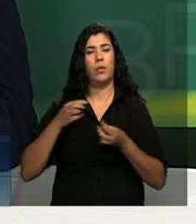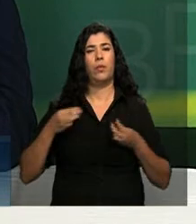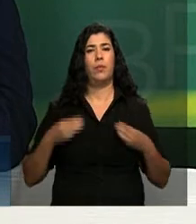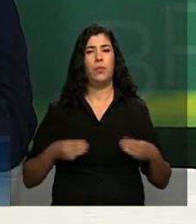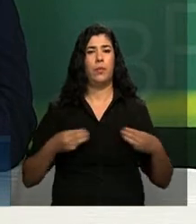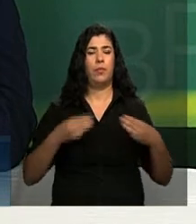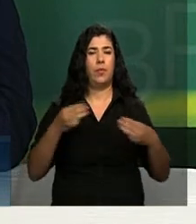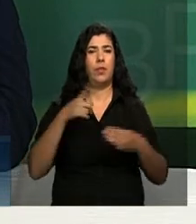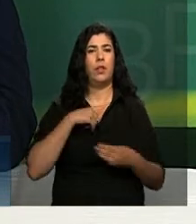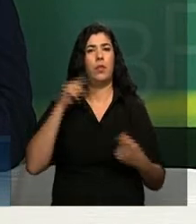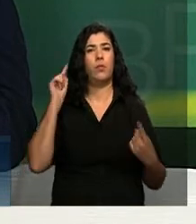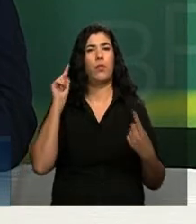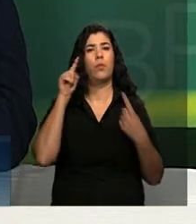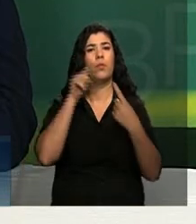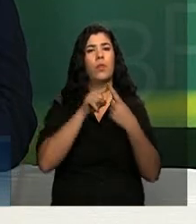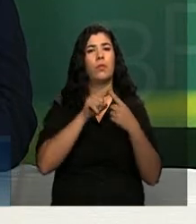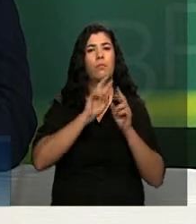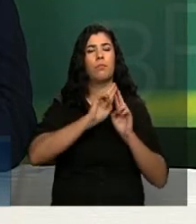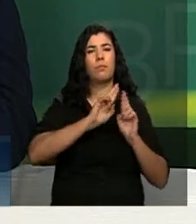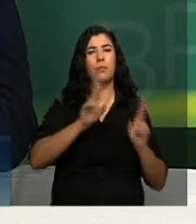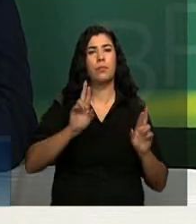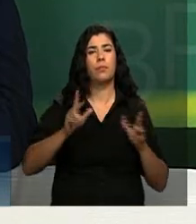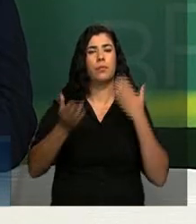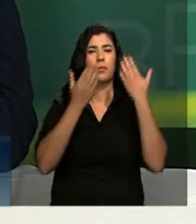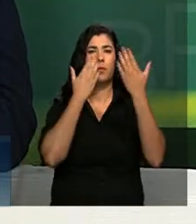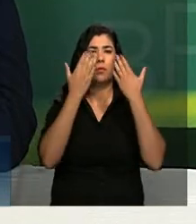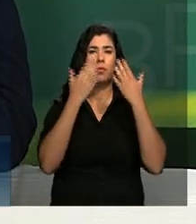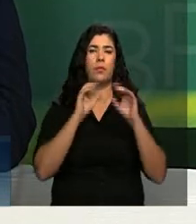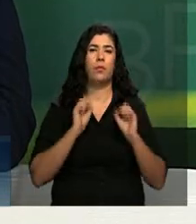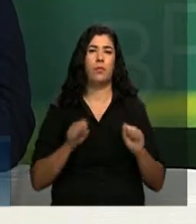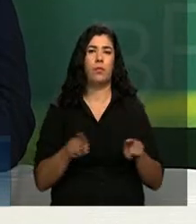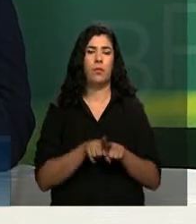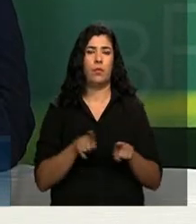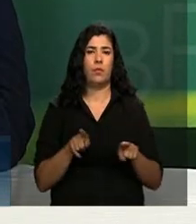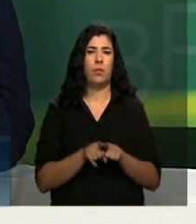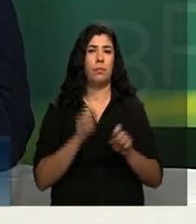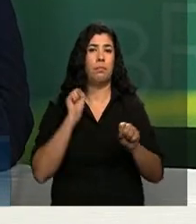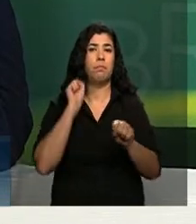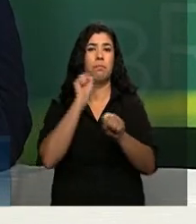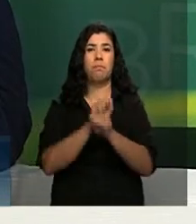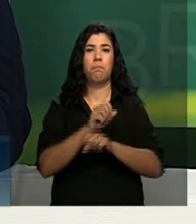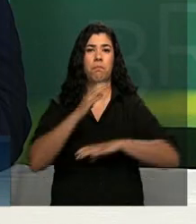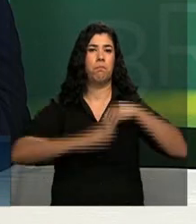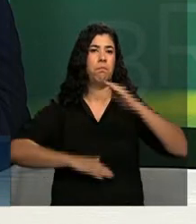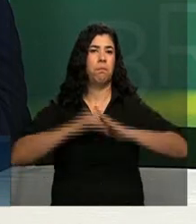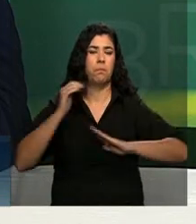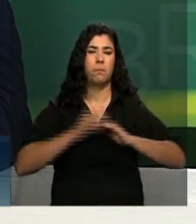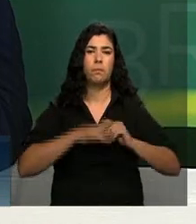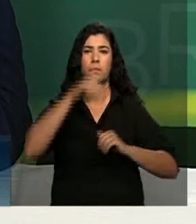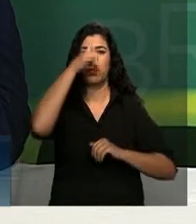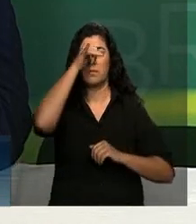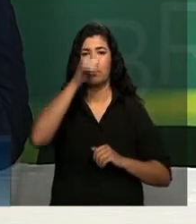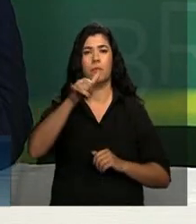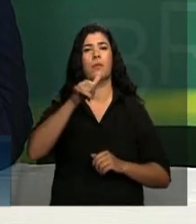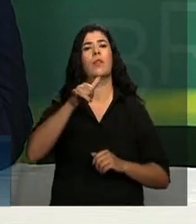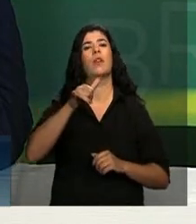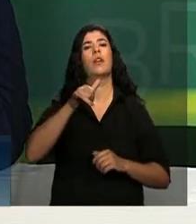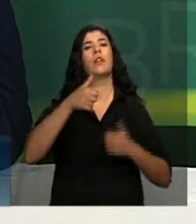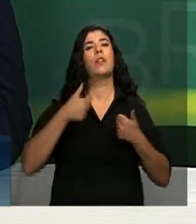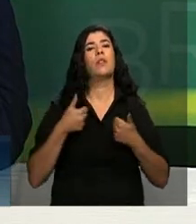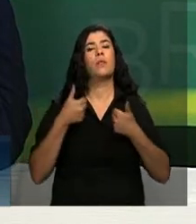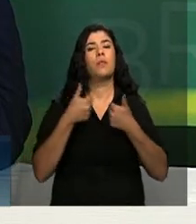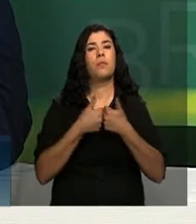paradigmas adotados para que possa impedir qualquer ação que se aproxime da